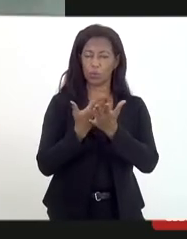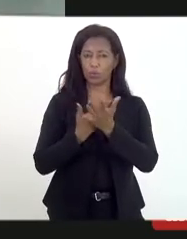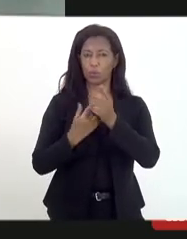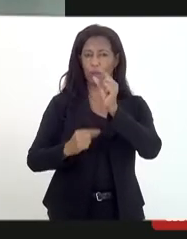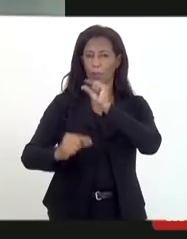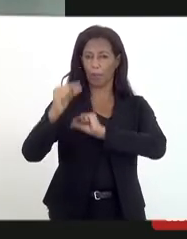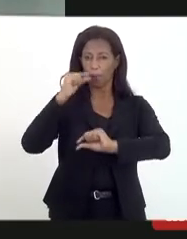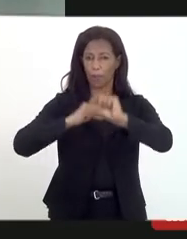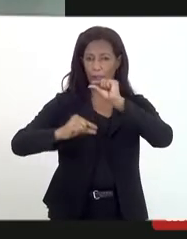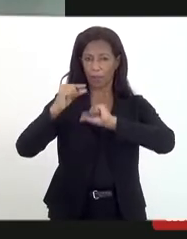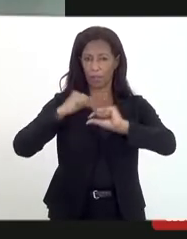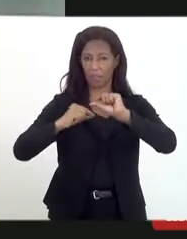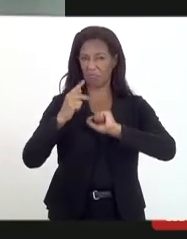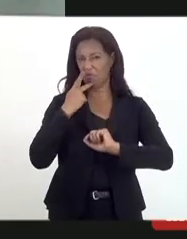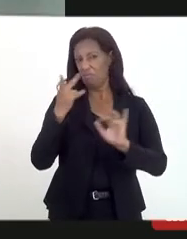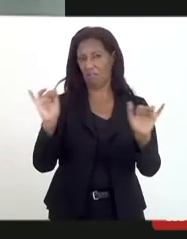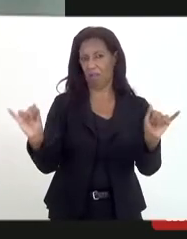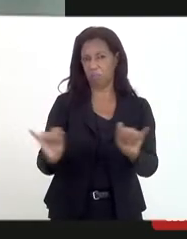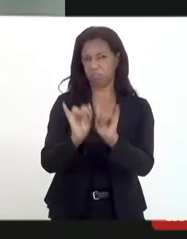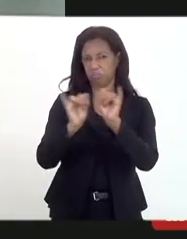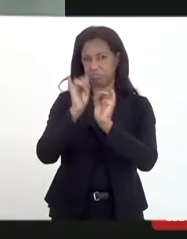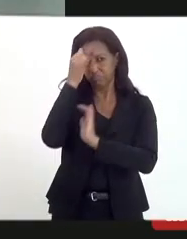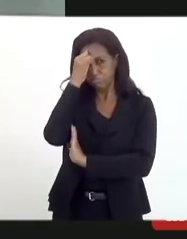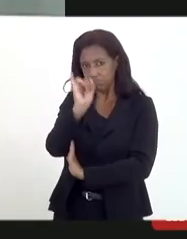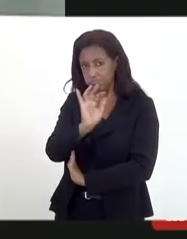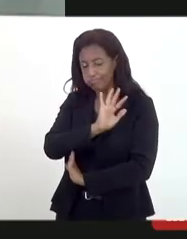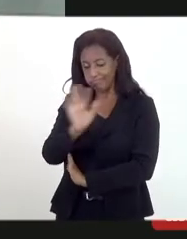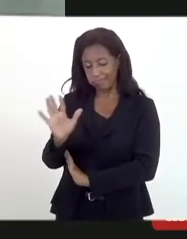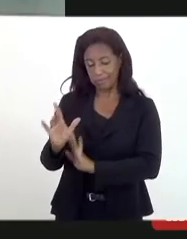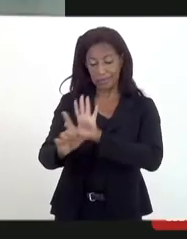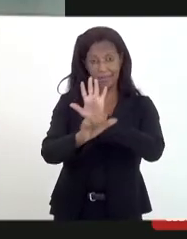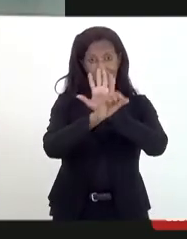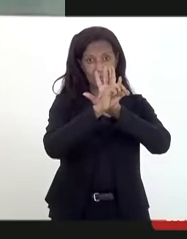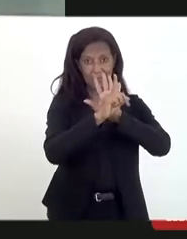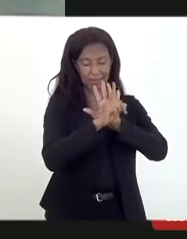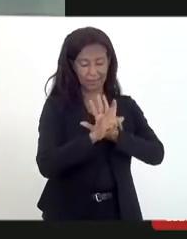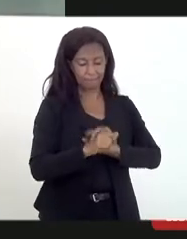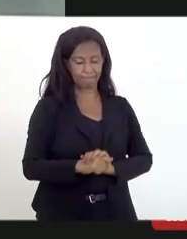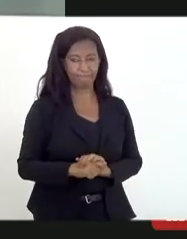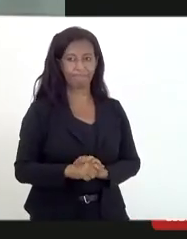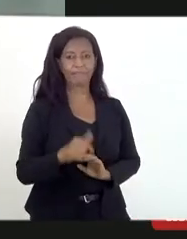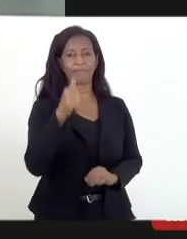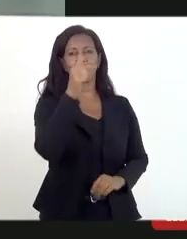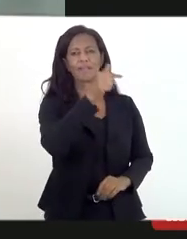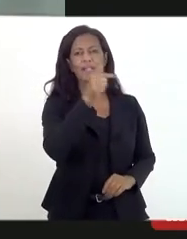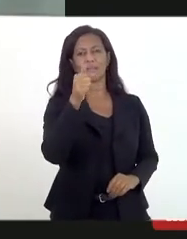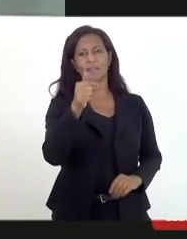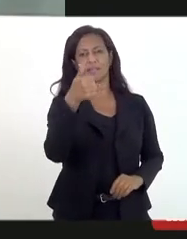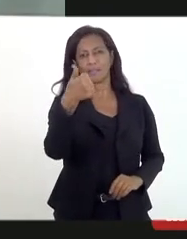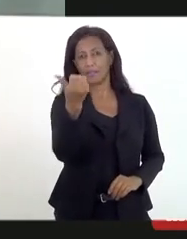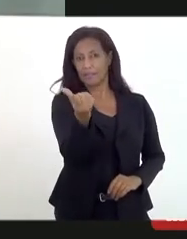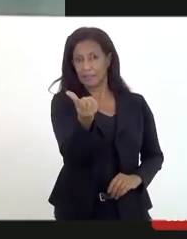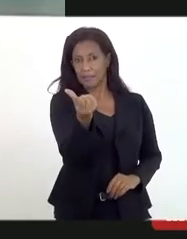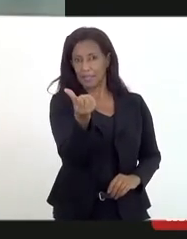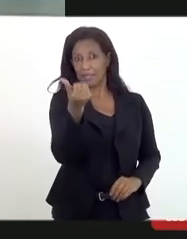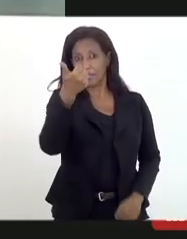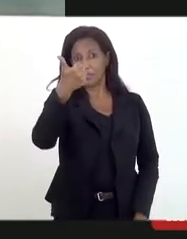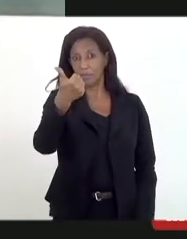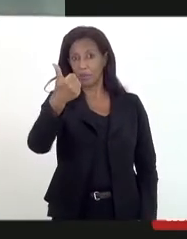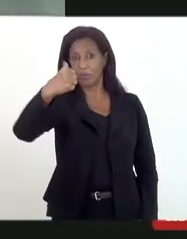aqui para não falar besteira, é que a lei da 7716 ela é de 89.